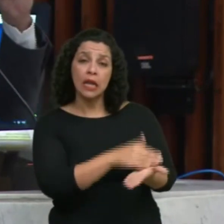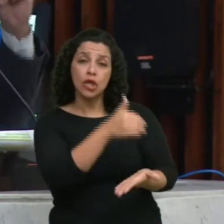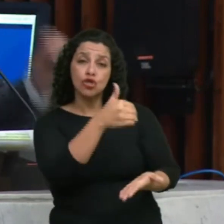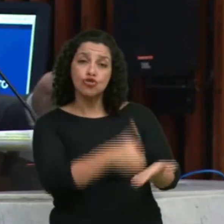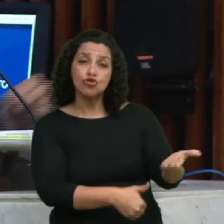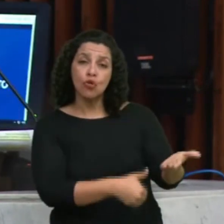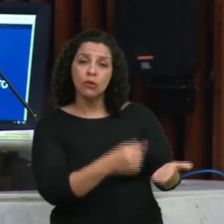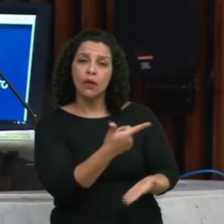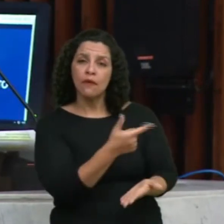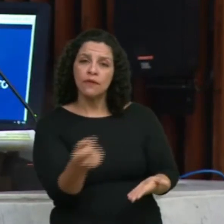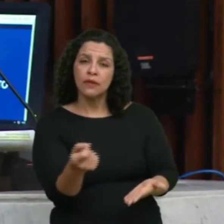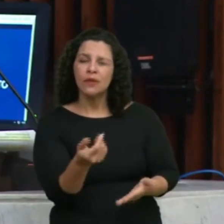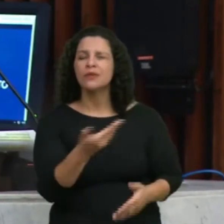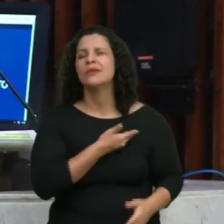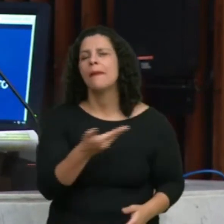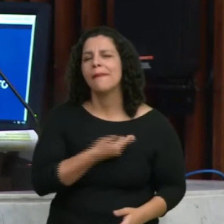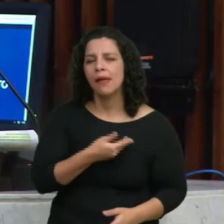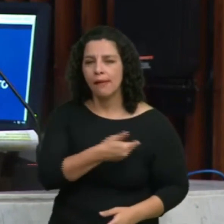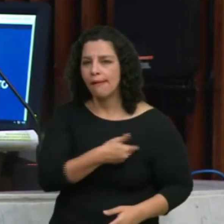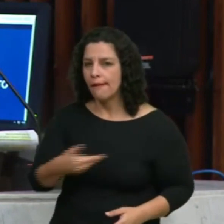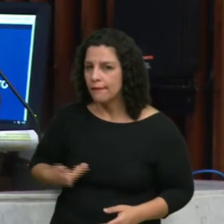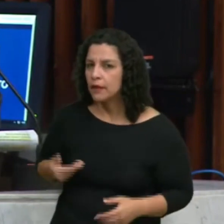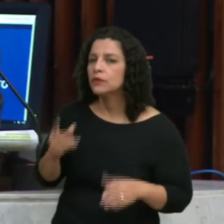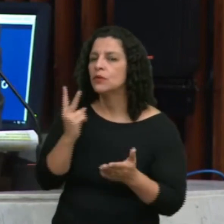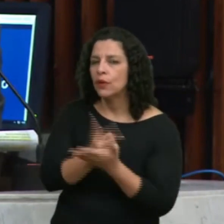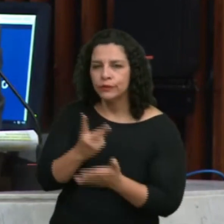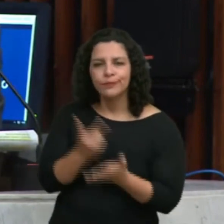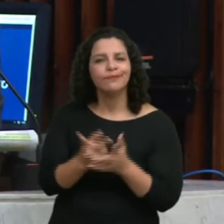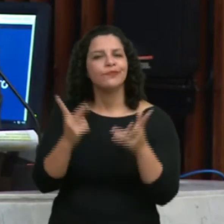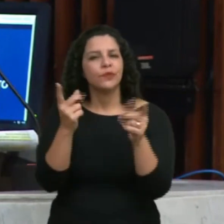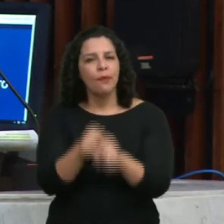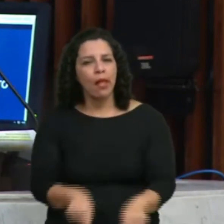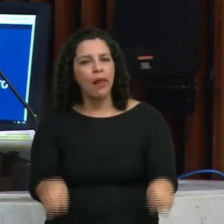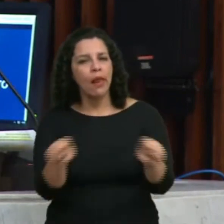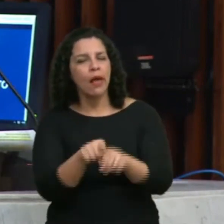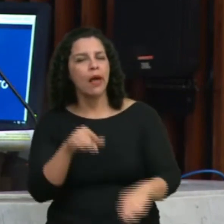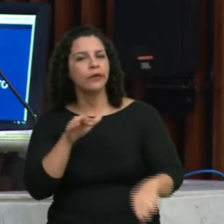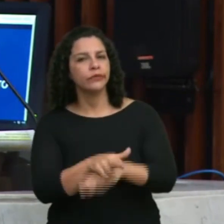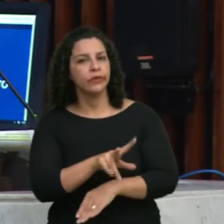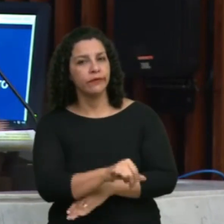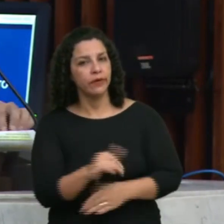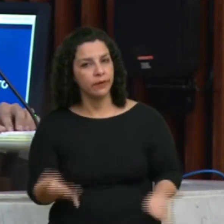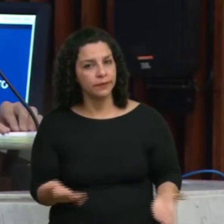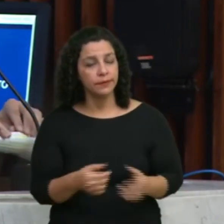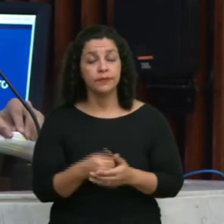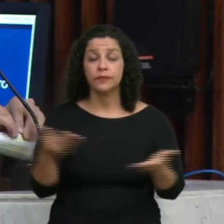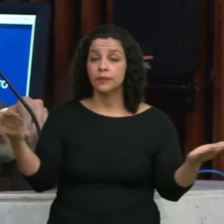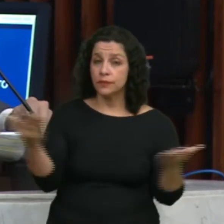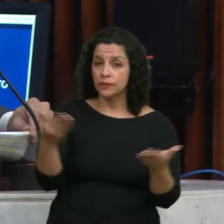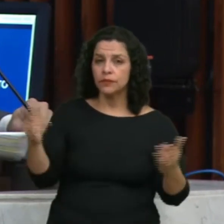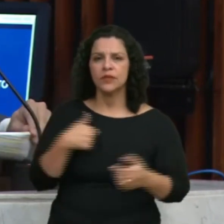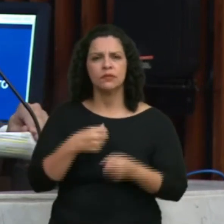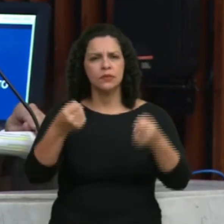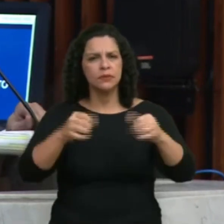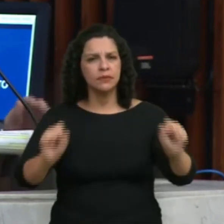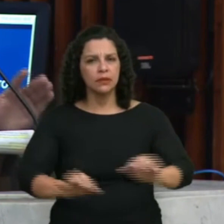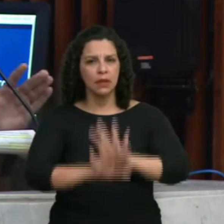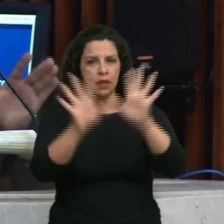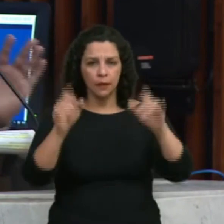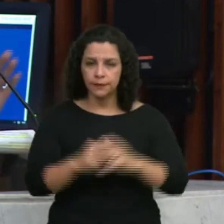de privilegiados, de amigos do governador, continuará sendo beneficiada. E aqui eu quero deixar claro,